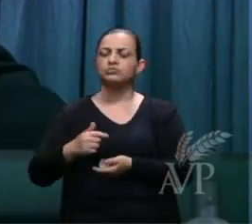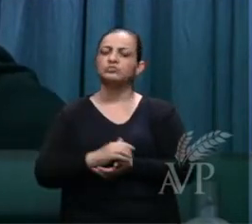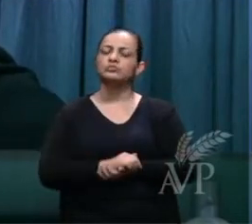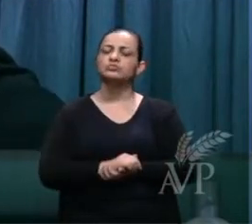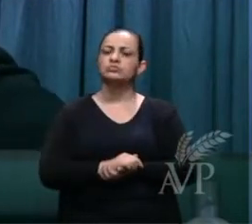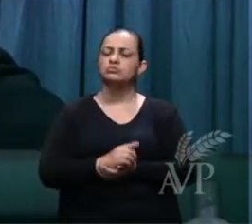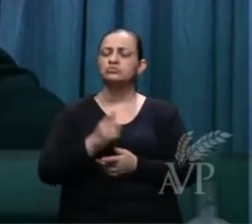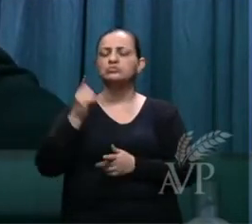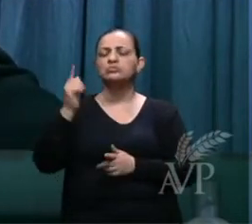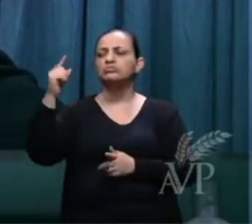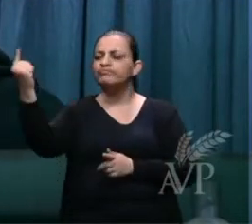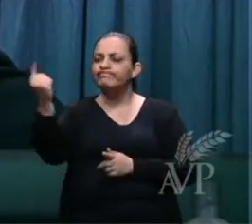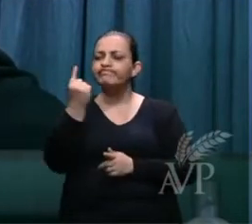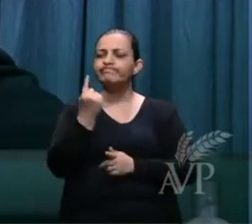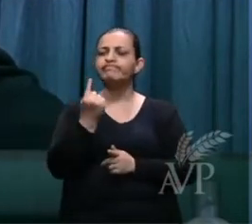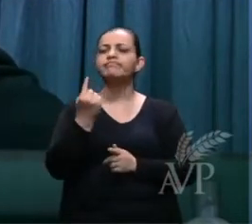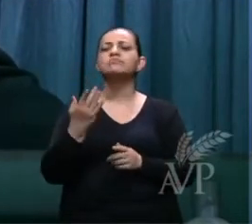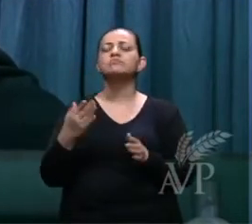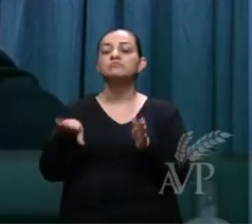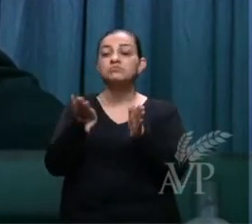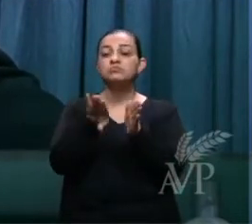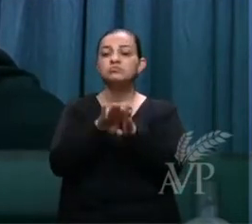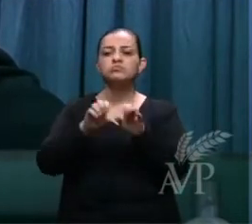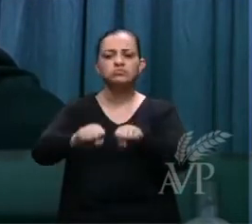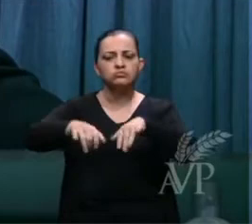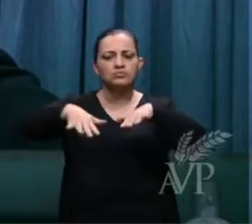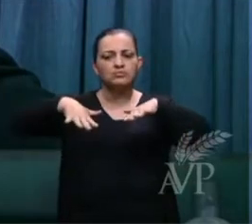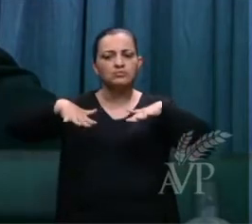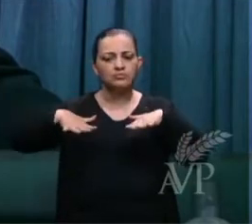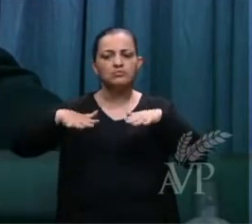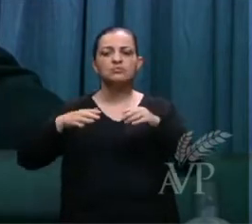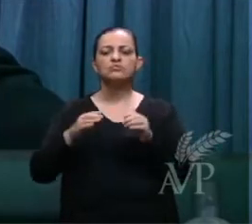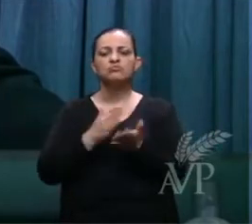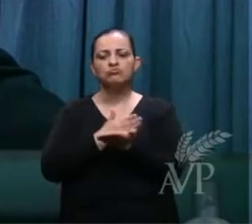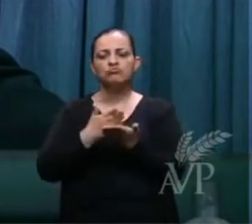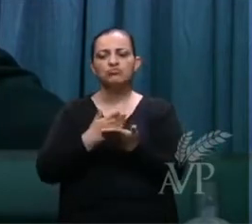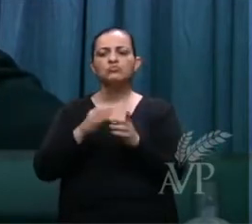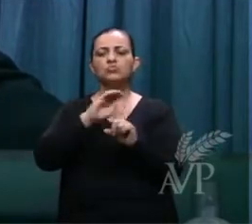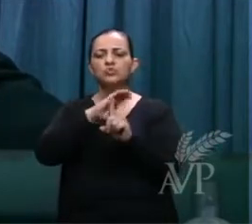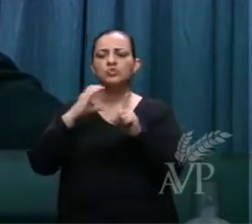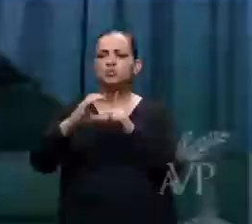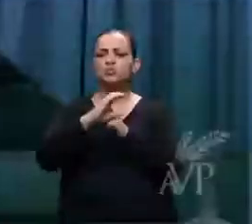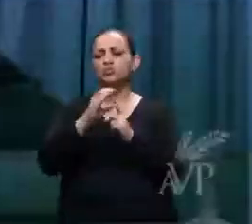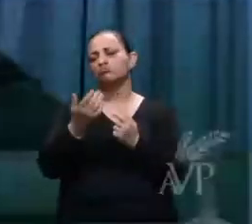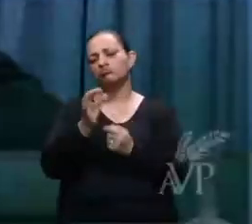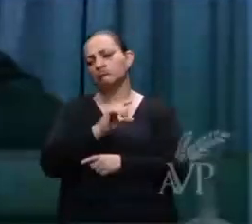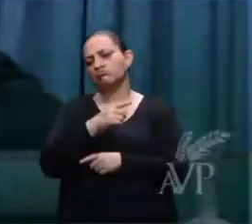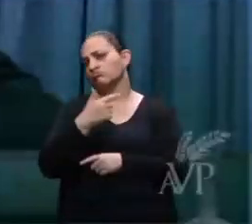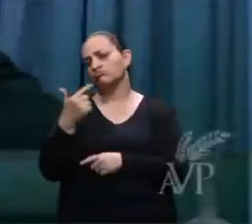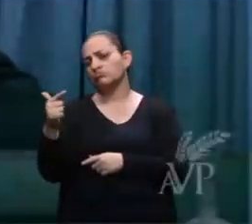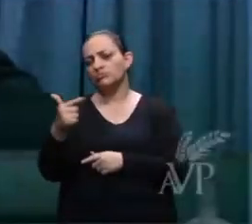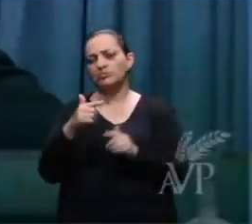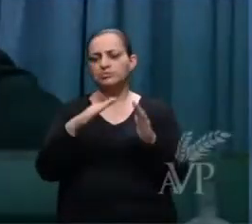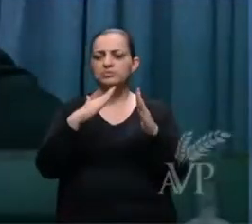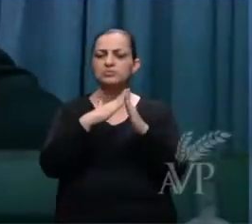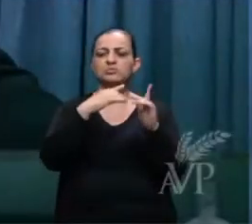Alguém chegou em um auditório que ia começar os cultos, não era uma igreja.